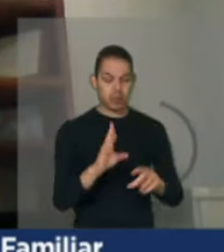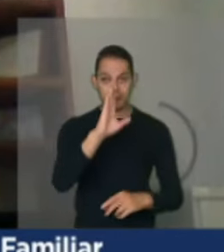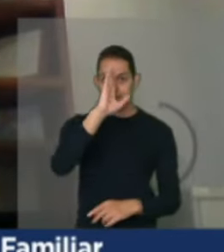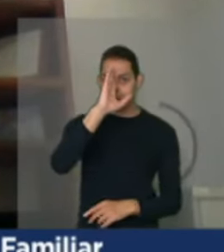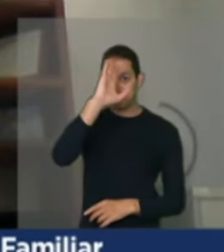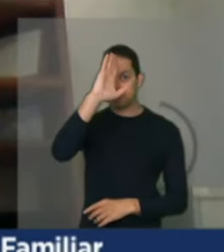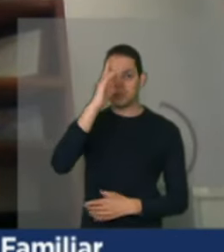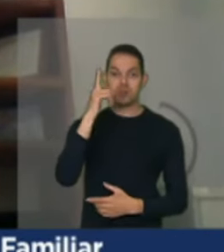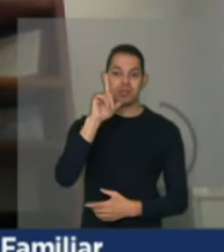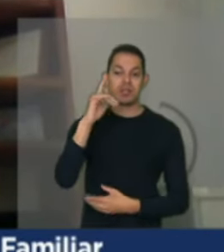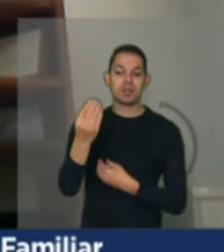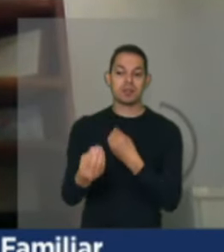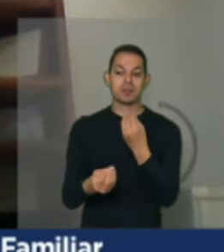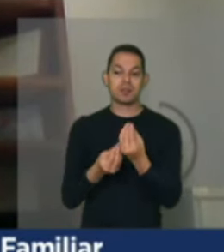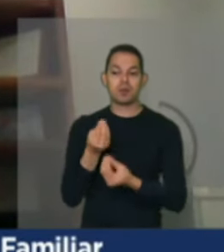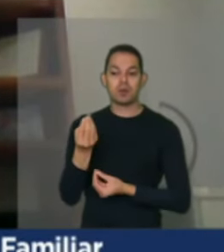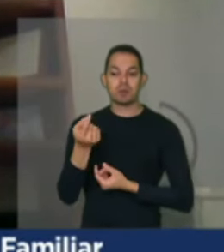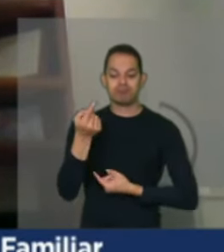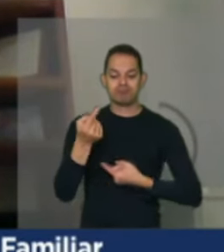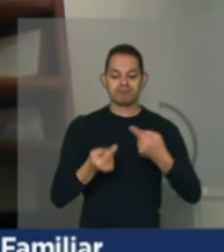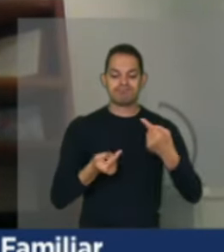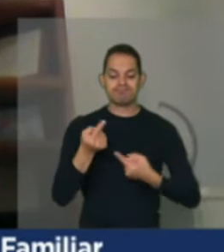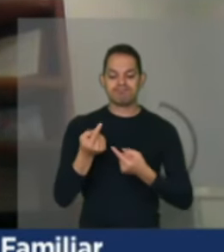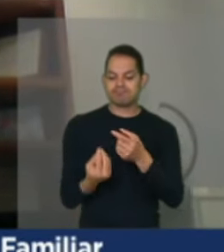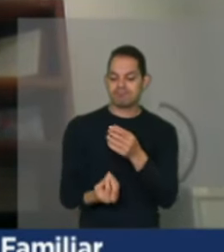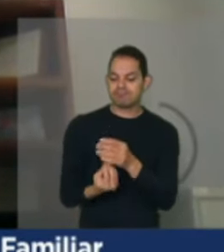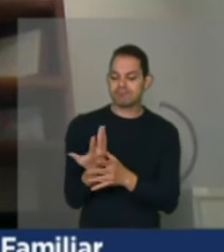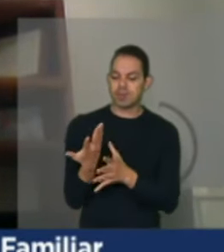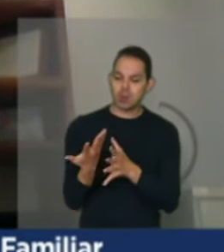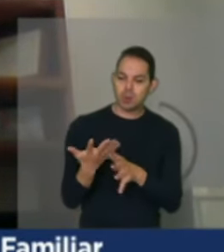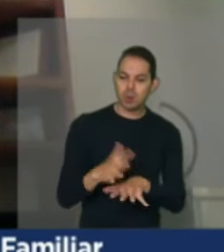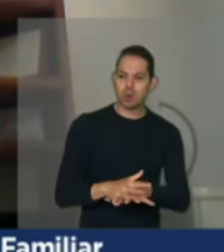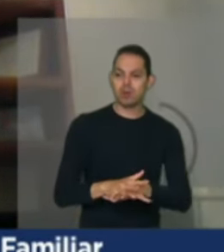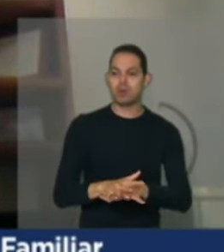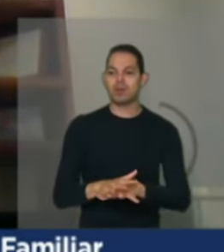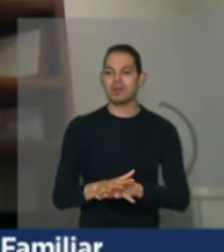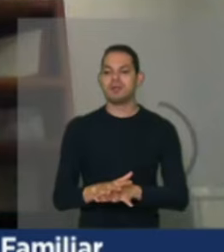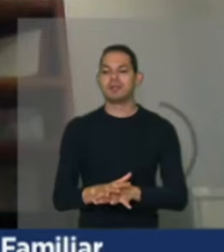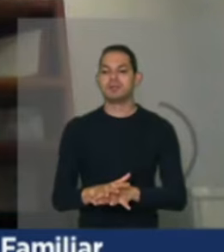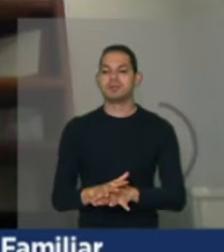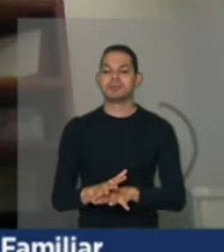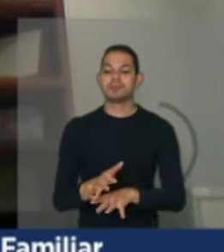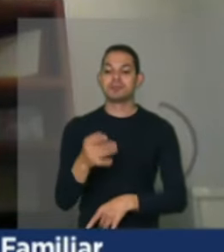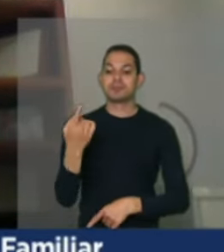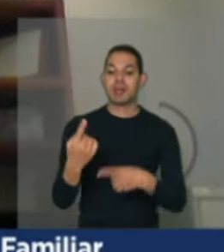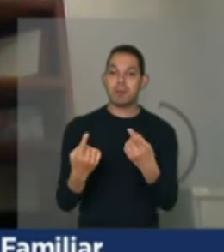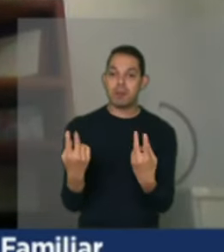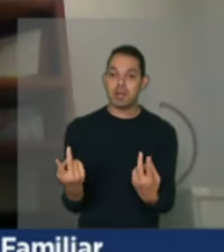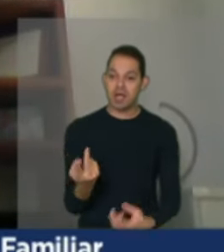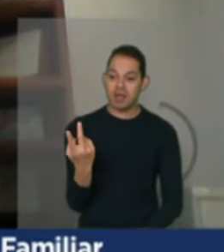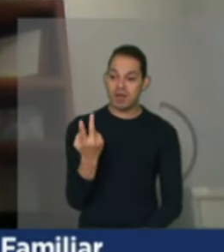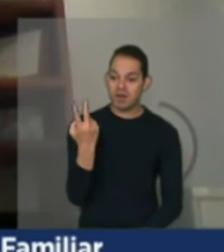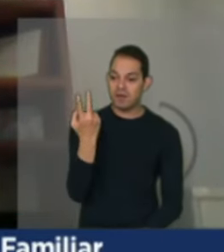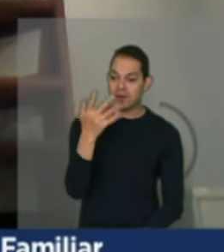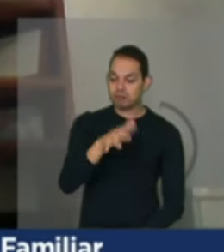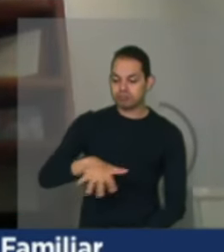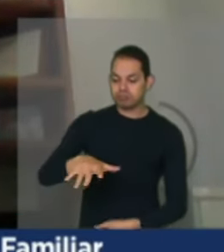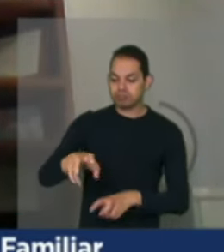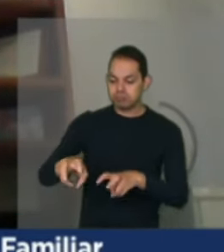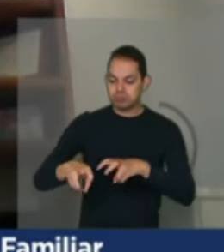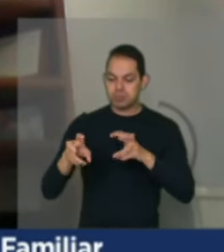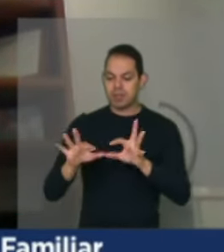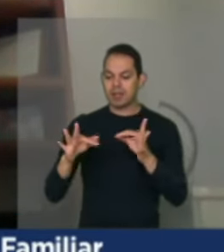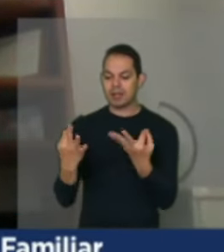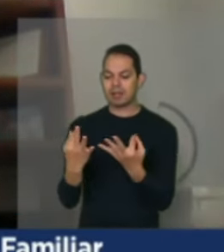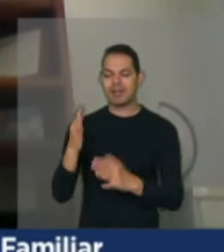de construir uma política que de fato inclua, uma política que valorize esse segmento que muitas vezes